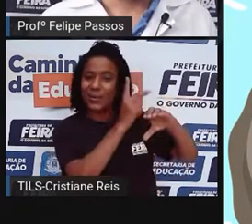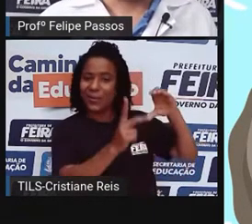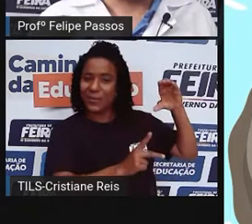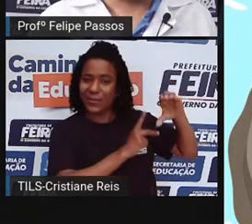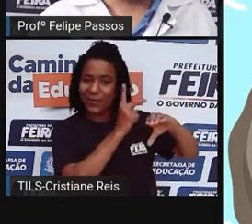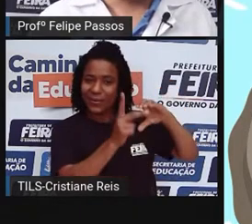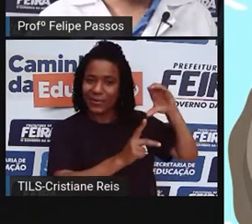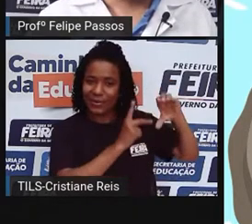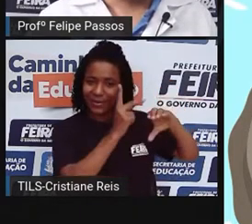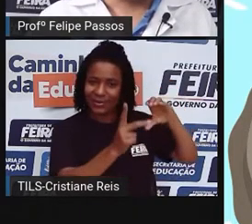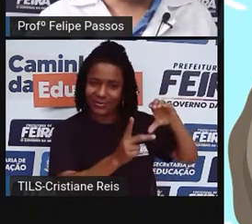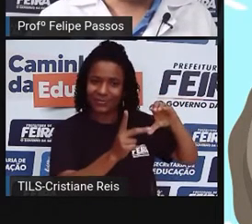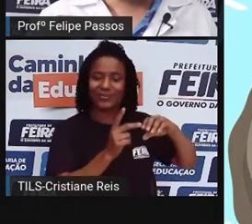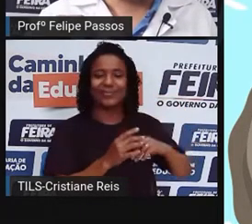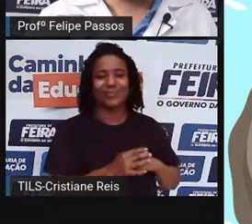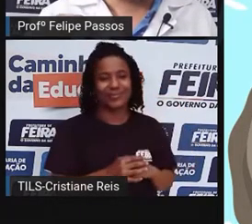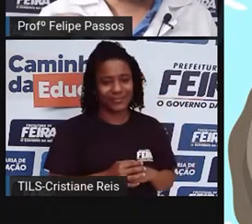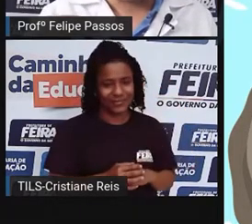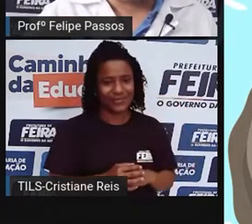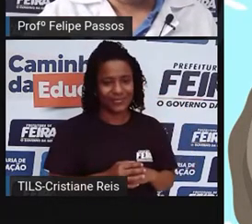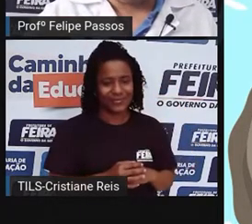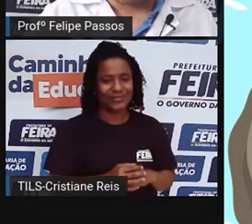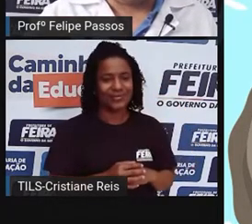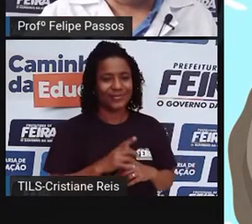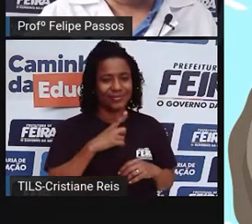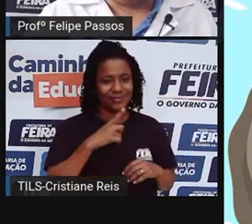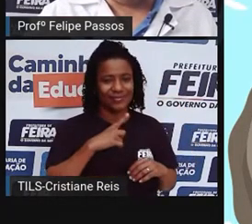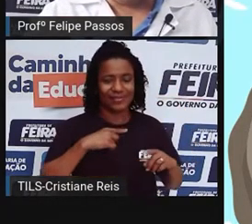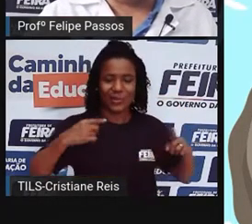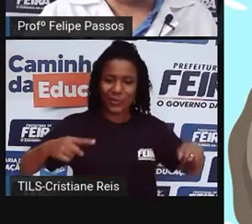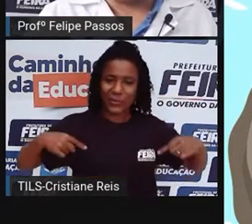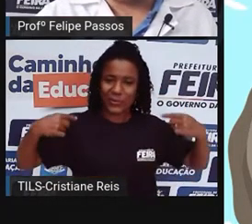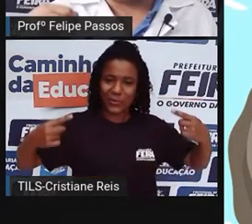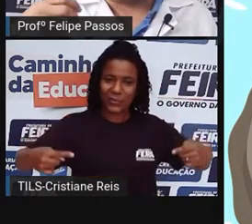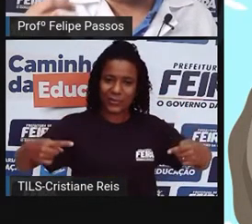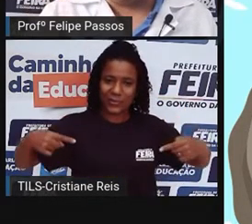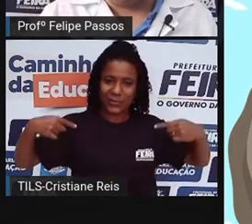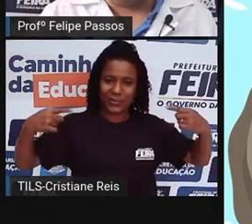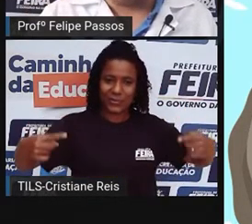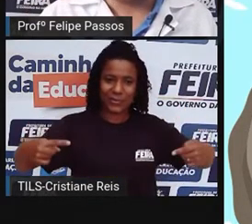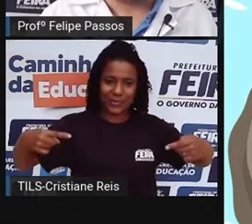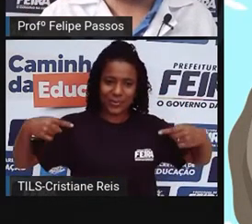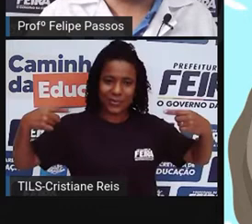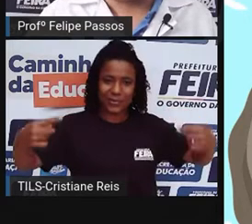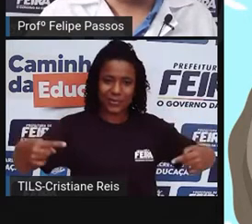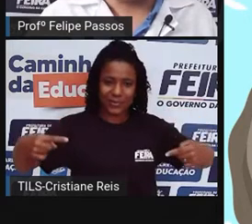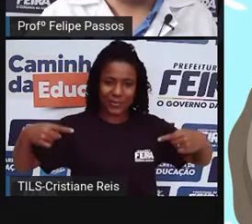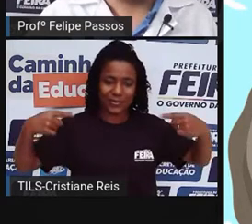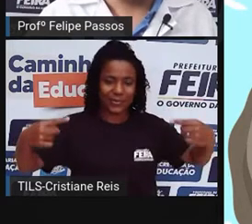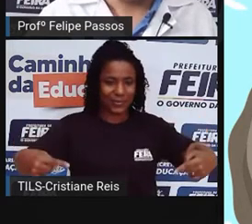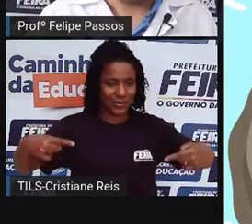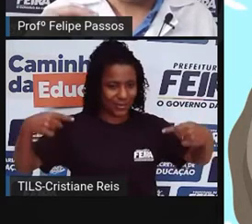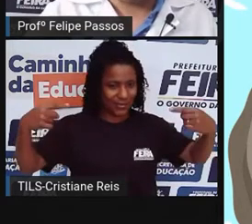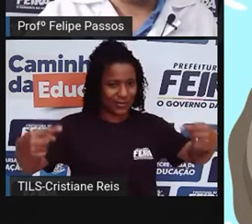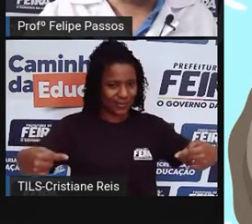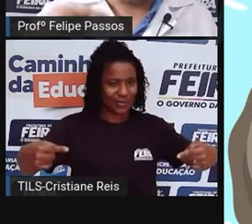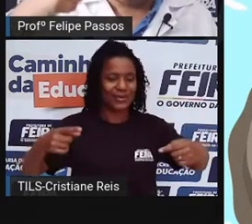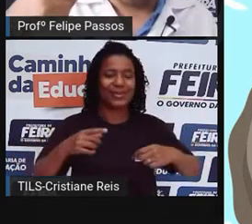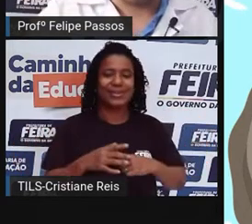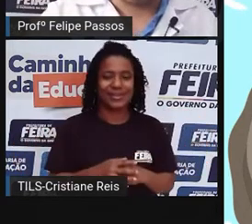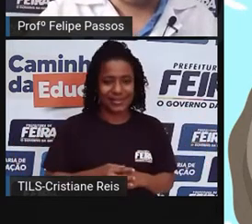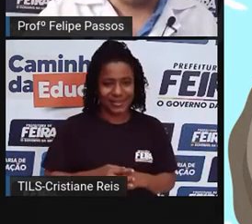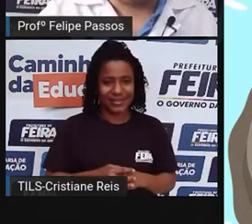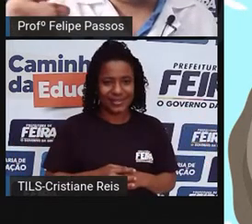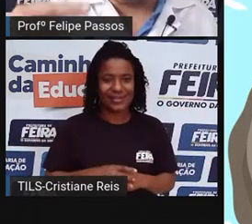e ela conseguir dissipar o peso e o atrito do movimento em